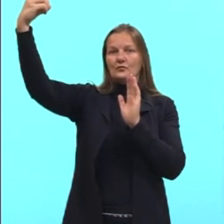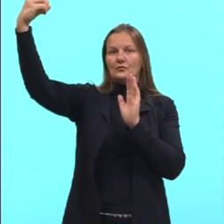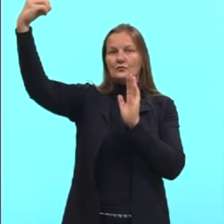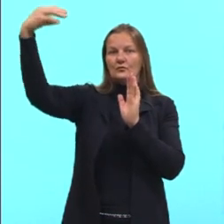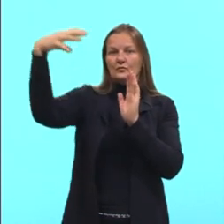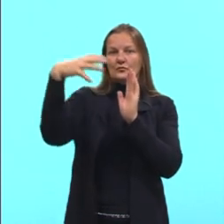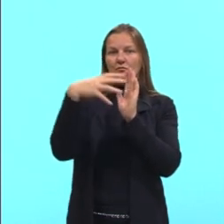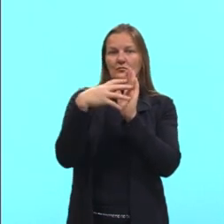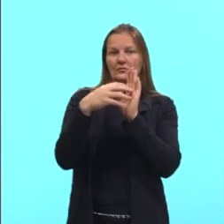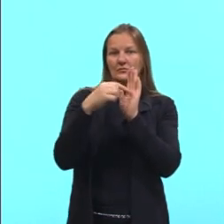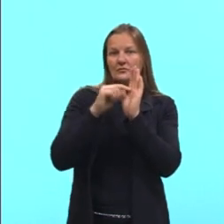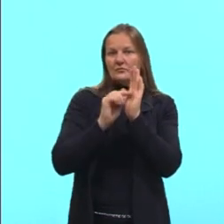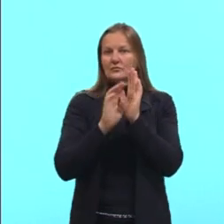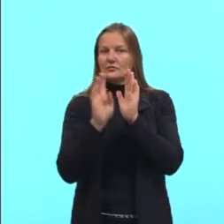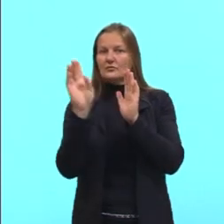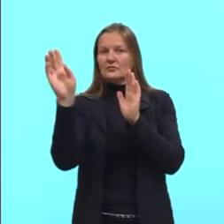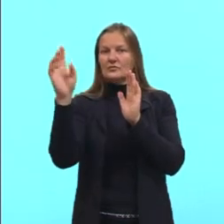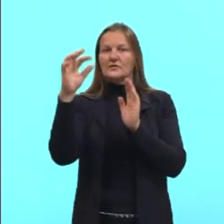endossimbiose.